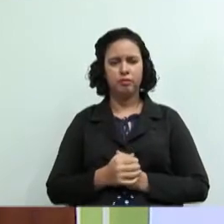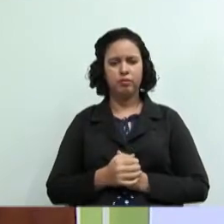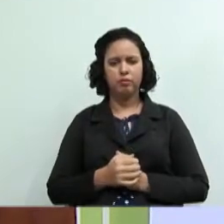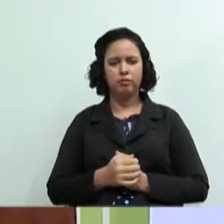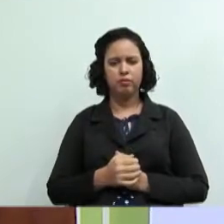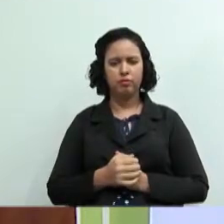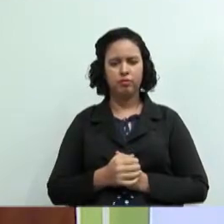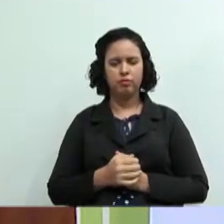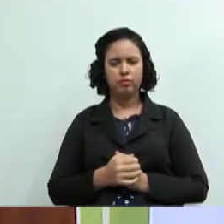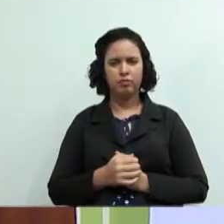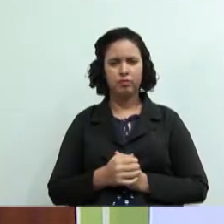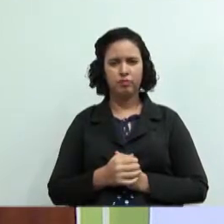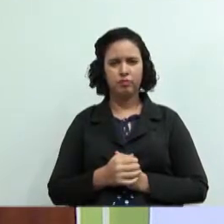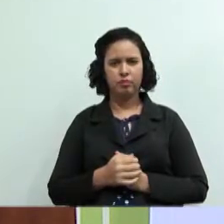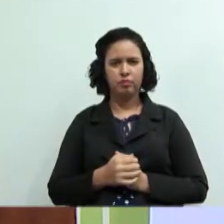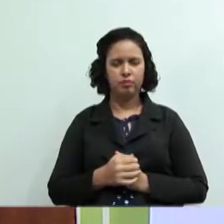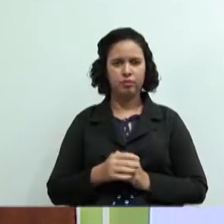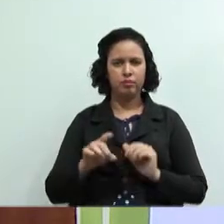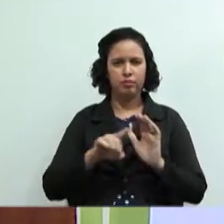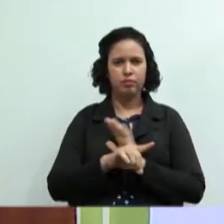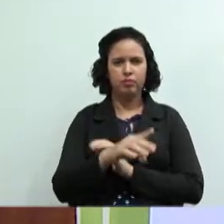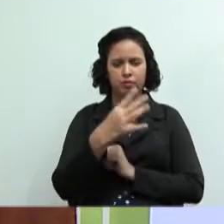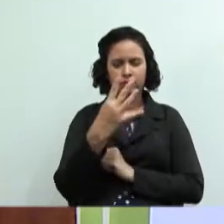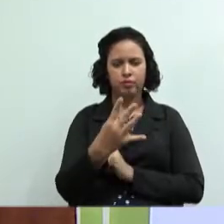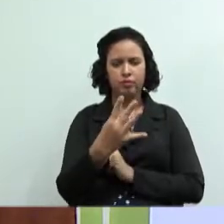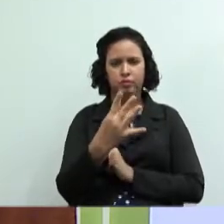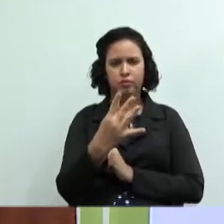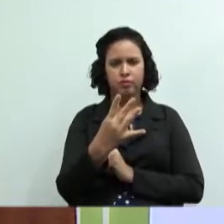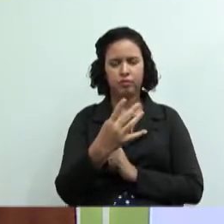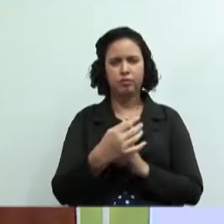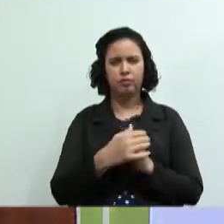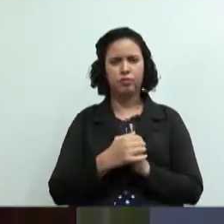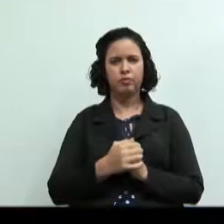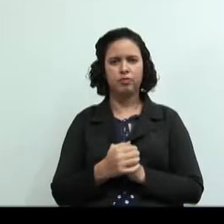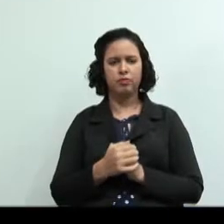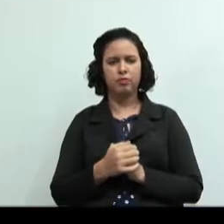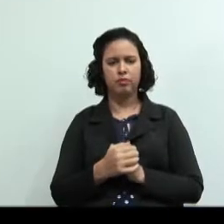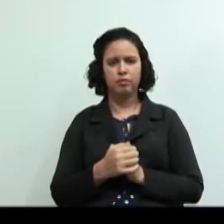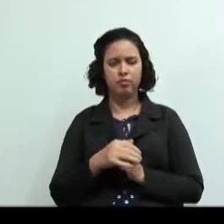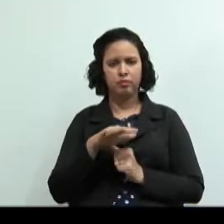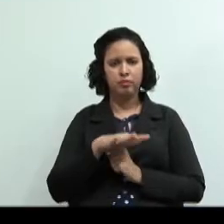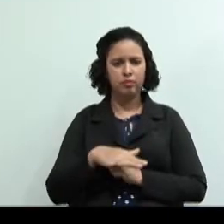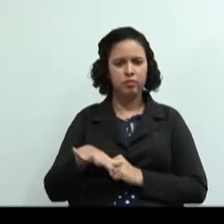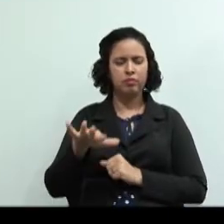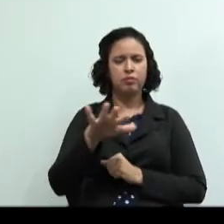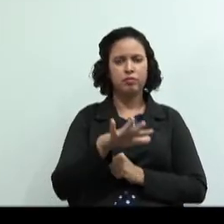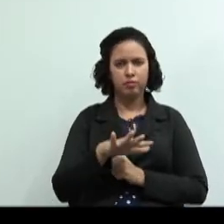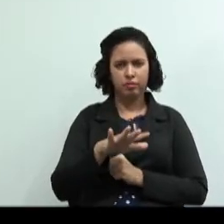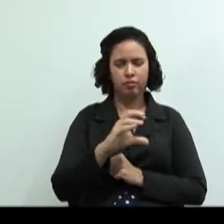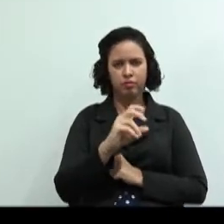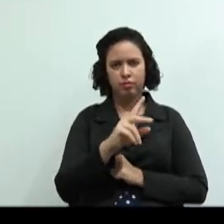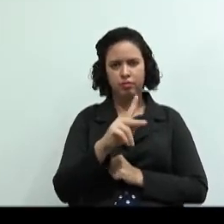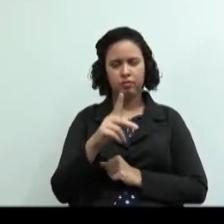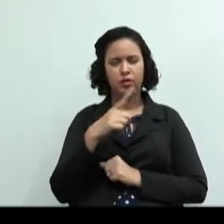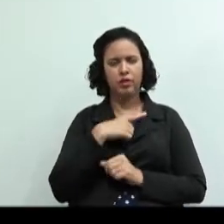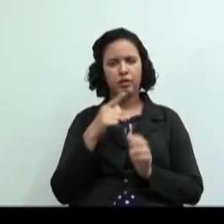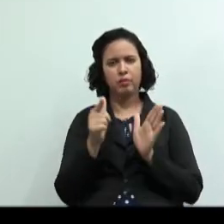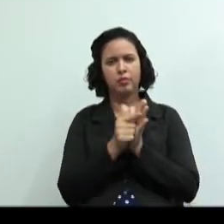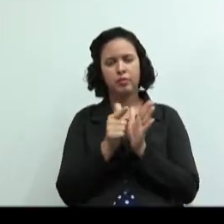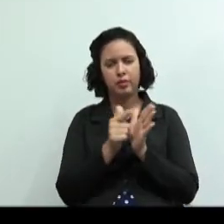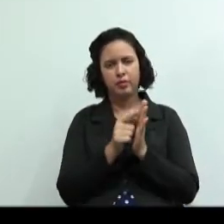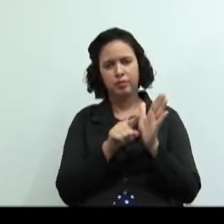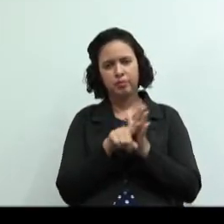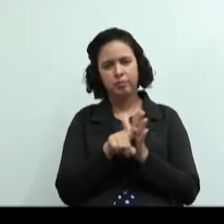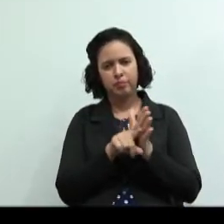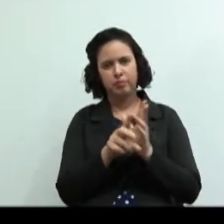vamos a questão 4 agora nesse ramo as cooperativas tem o papel de pesquisar